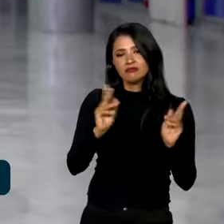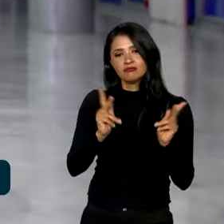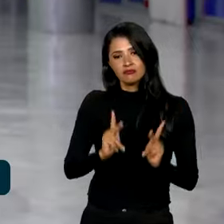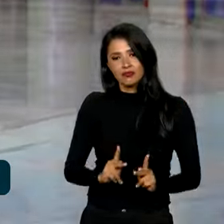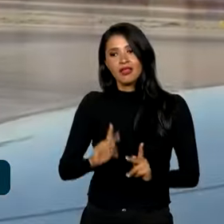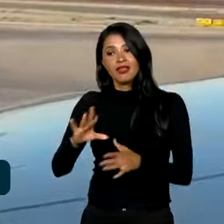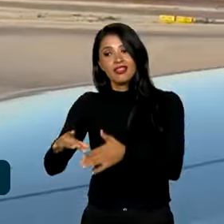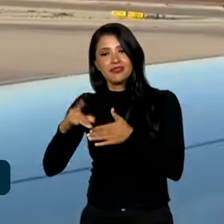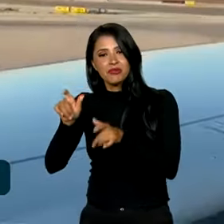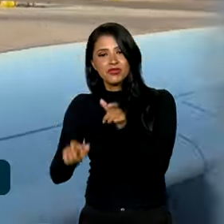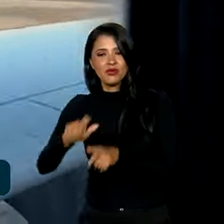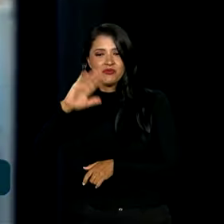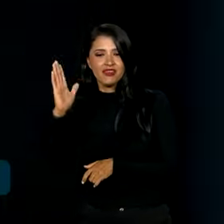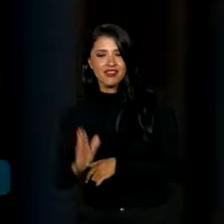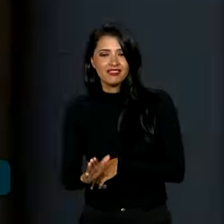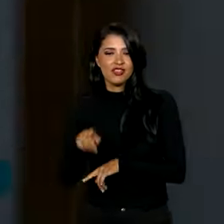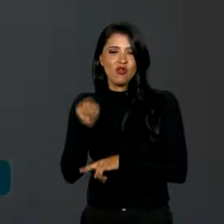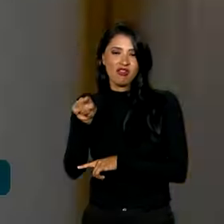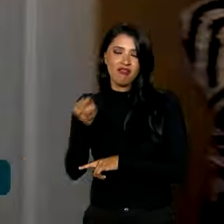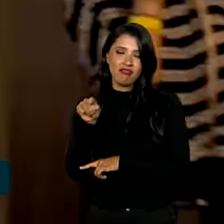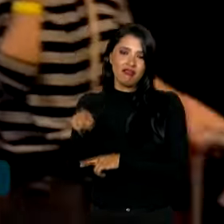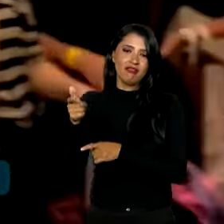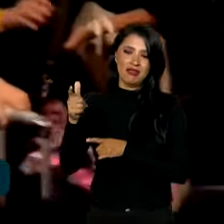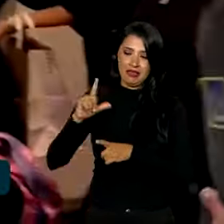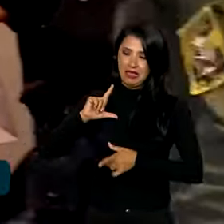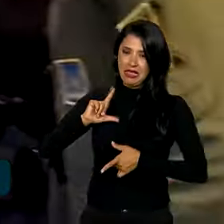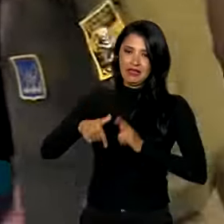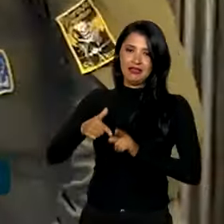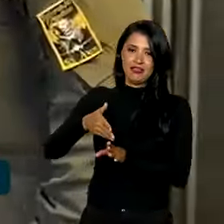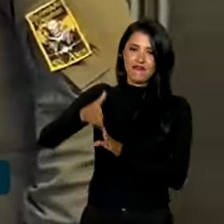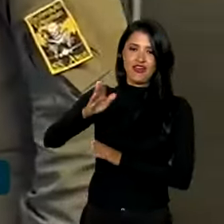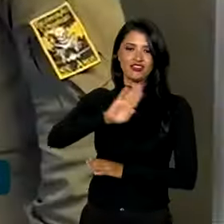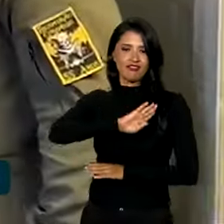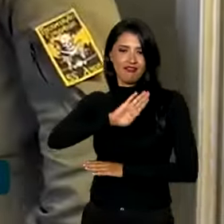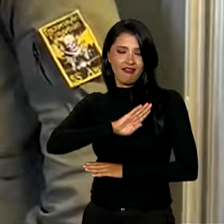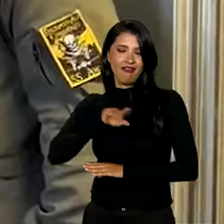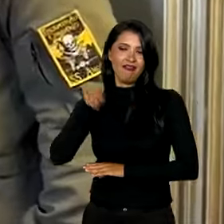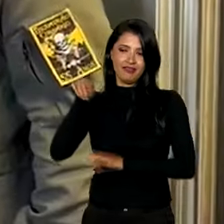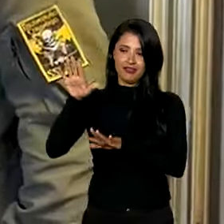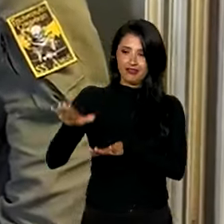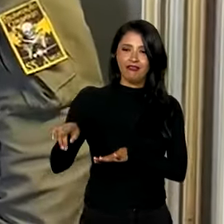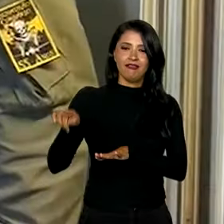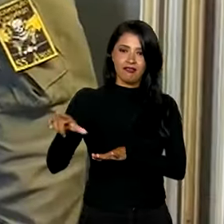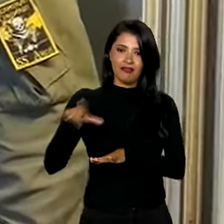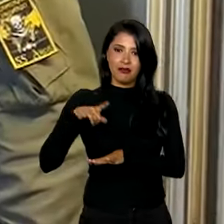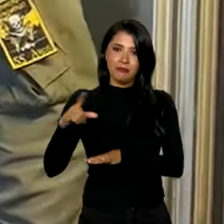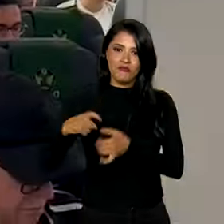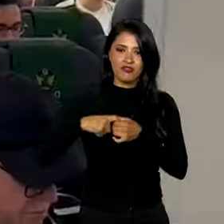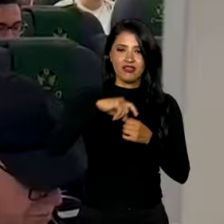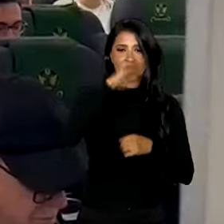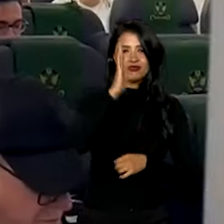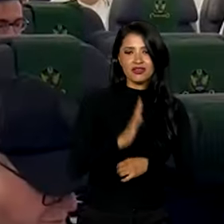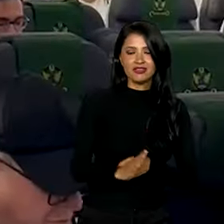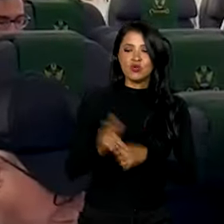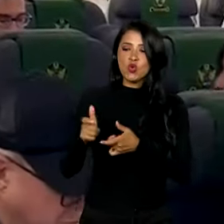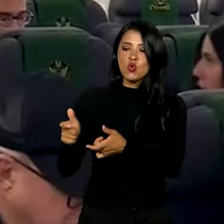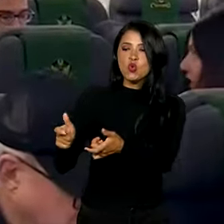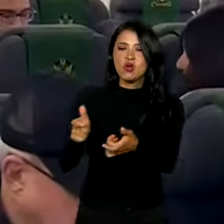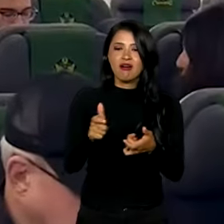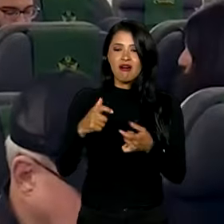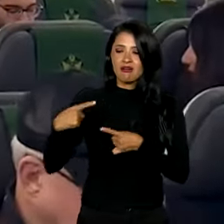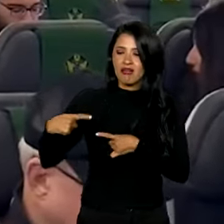volta ao país os brasileiros que estavam em zonas de